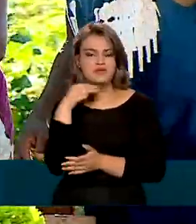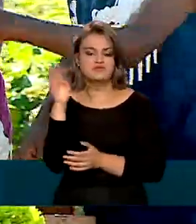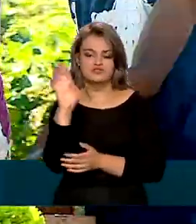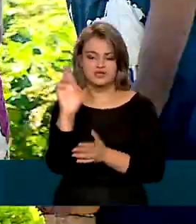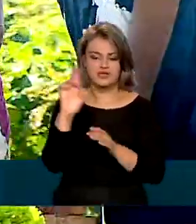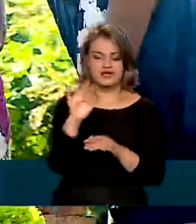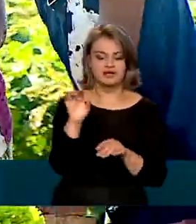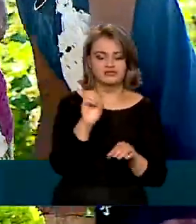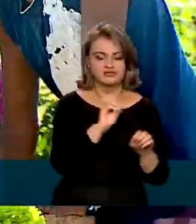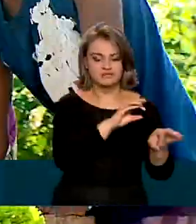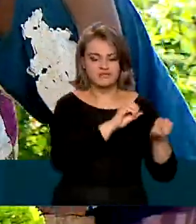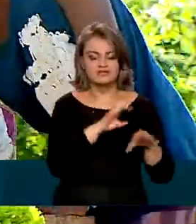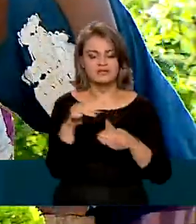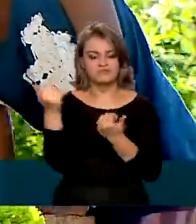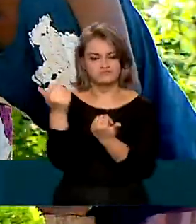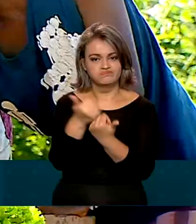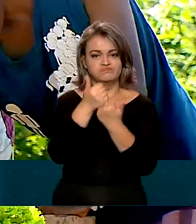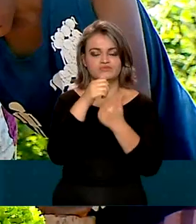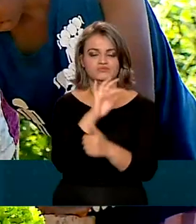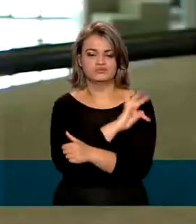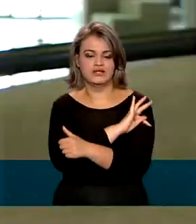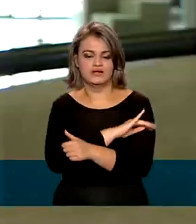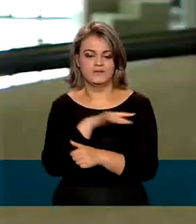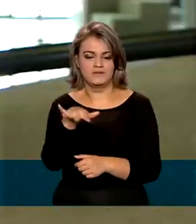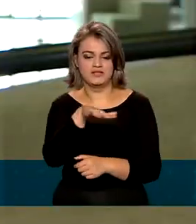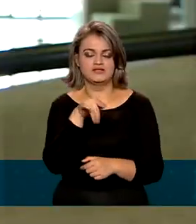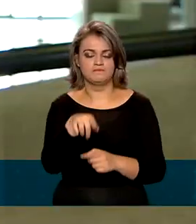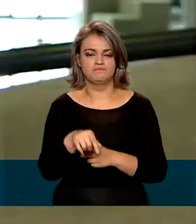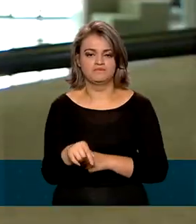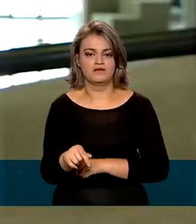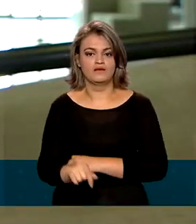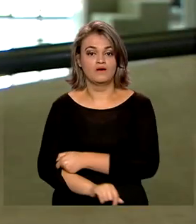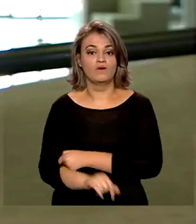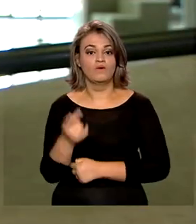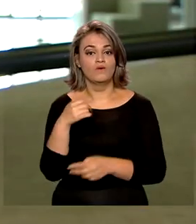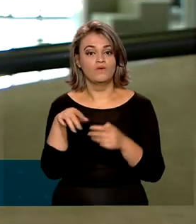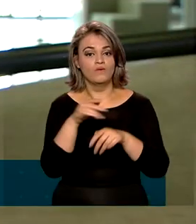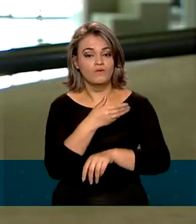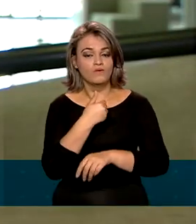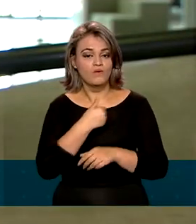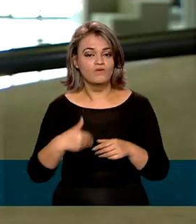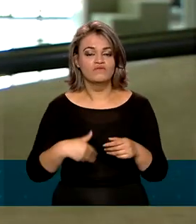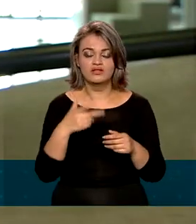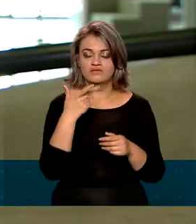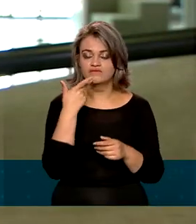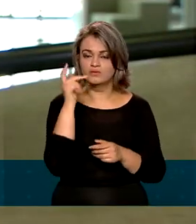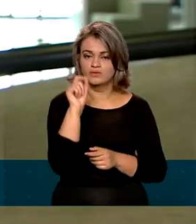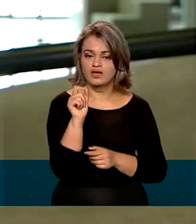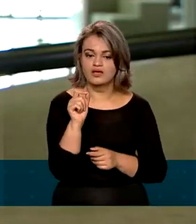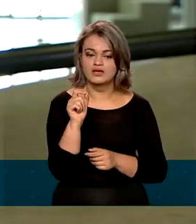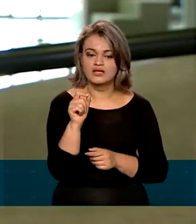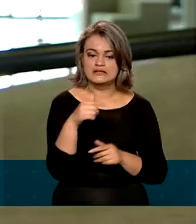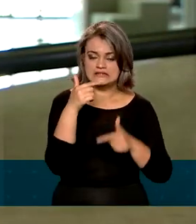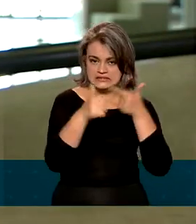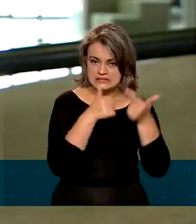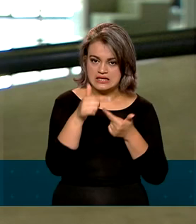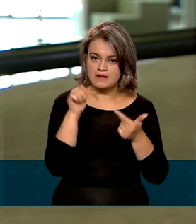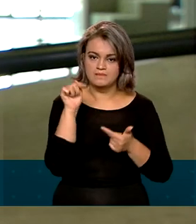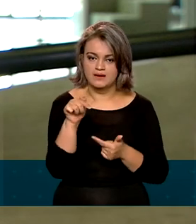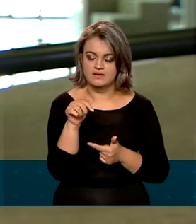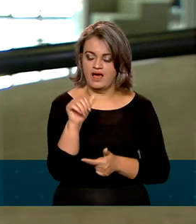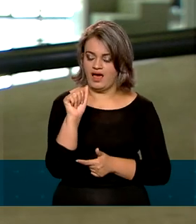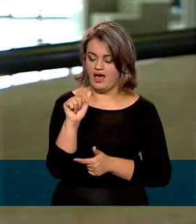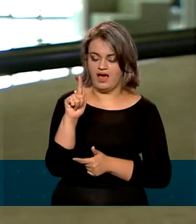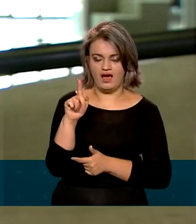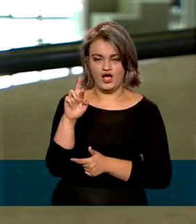investidos em assistência técnica. O governo anunciou ainda que o programa Residência Profissional Agrícola, o